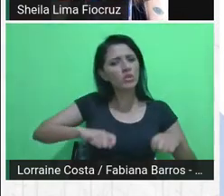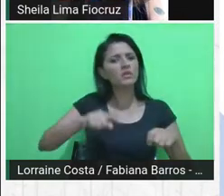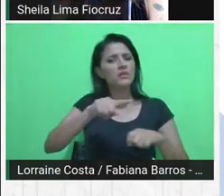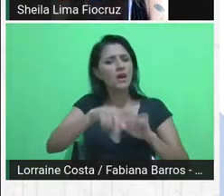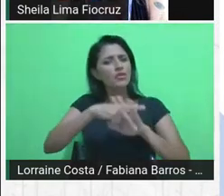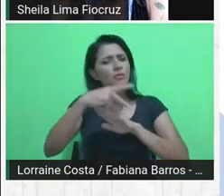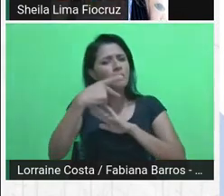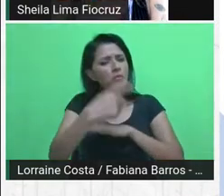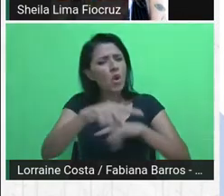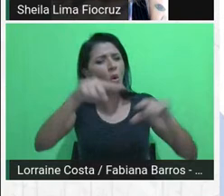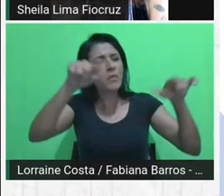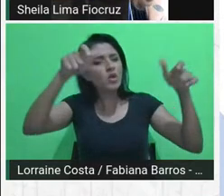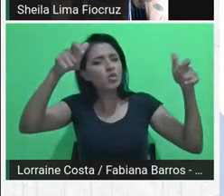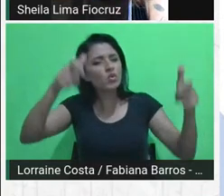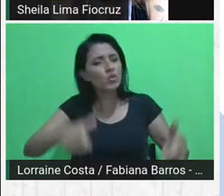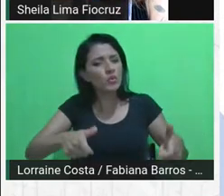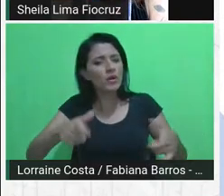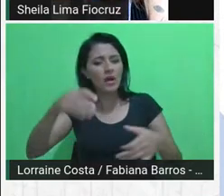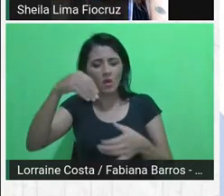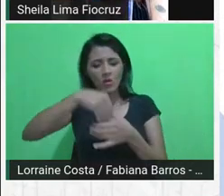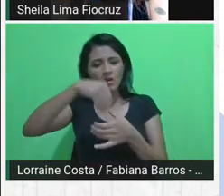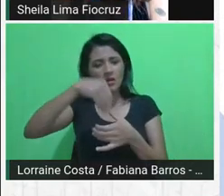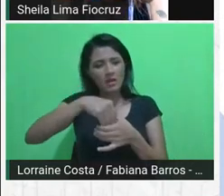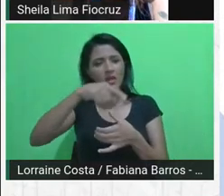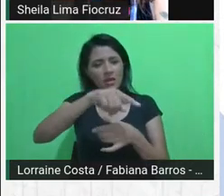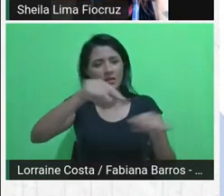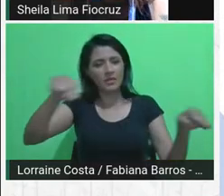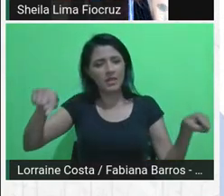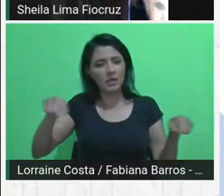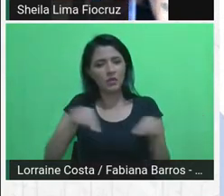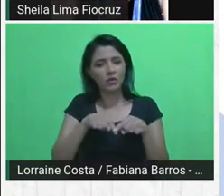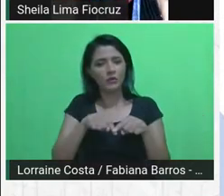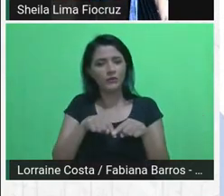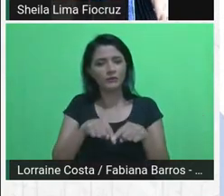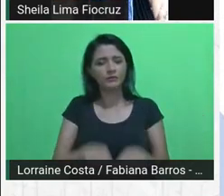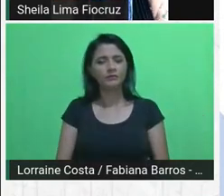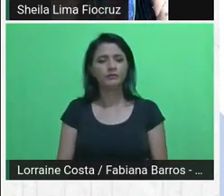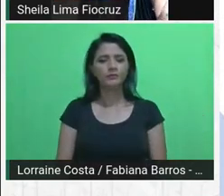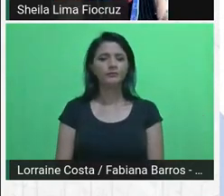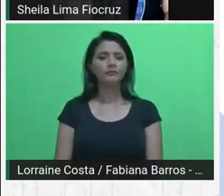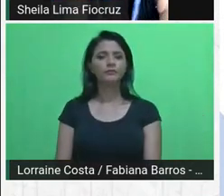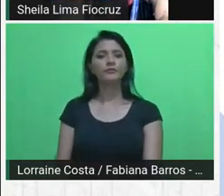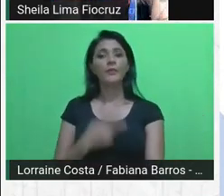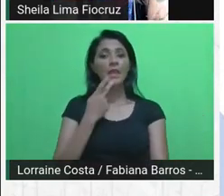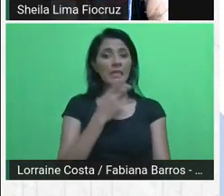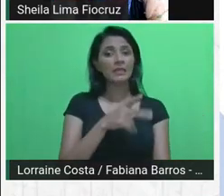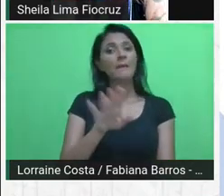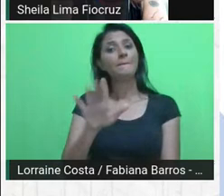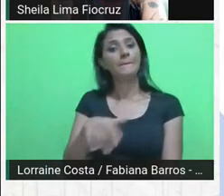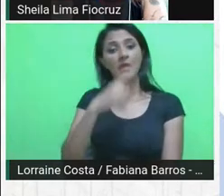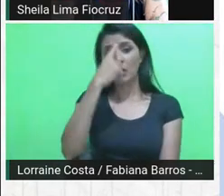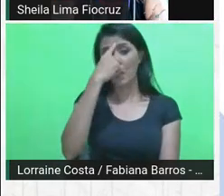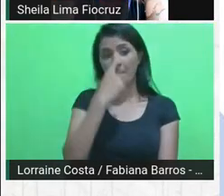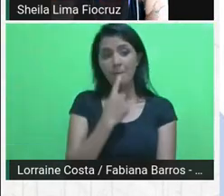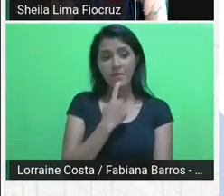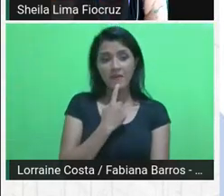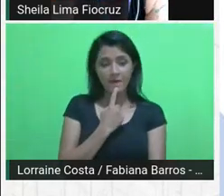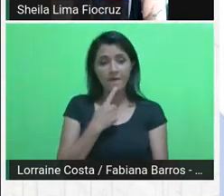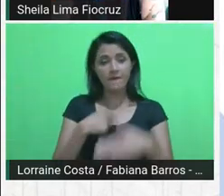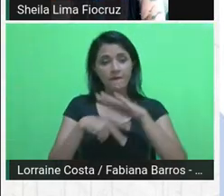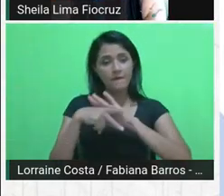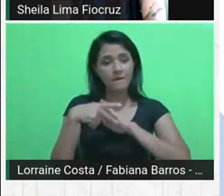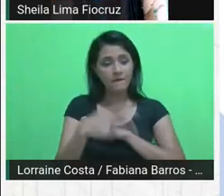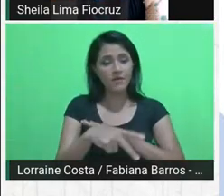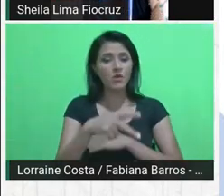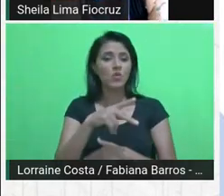dentro desse... no território. E traçar os perfis da rede sociotécnica, como